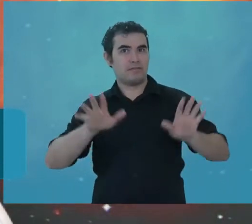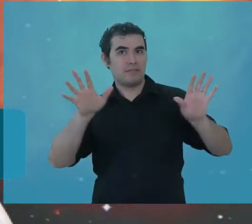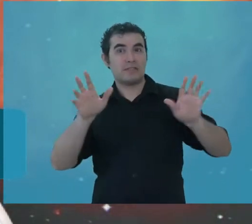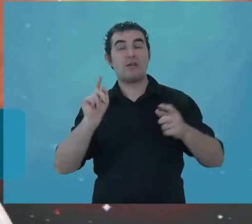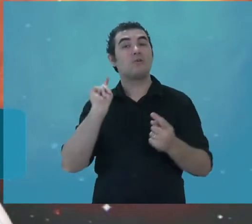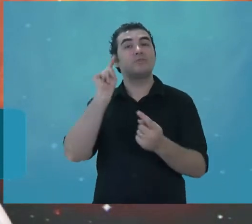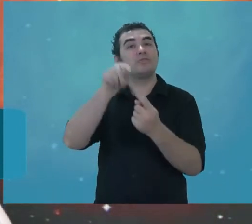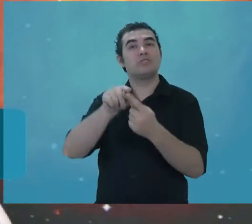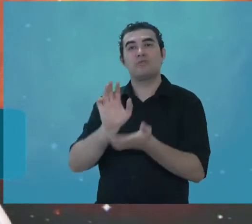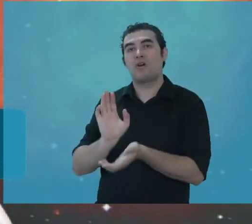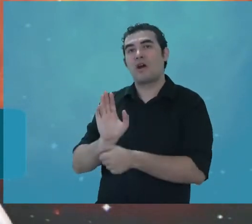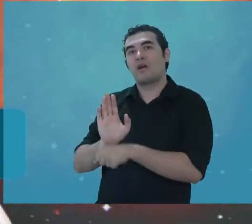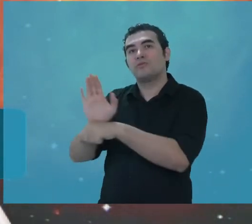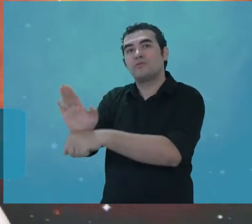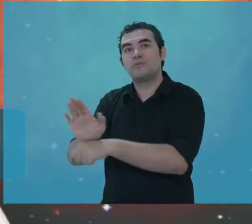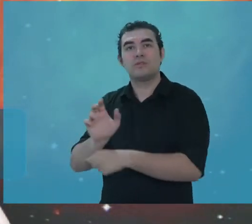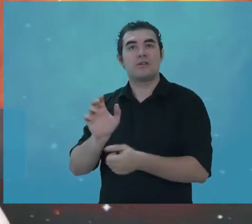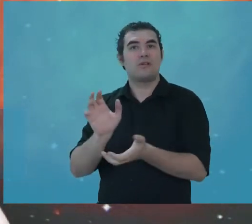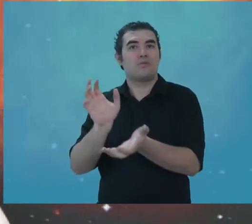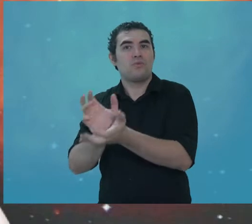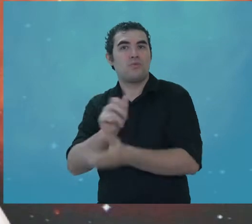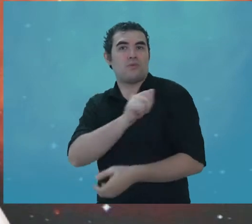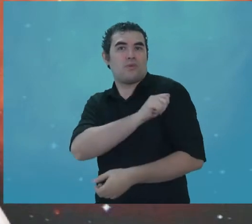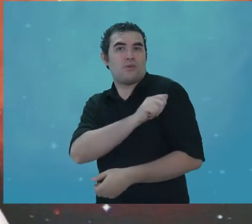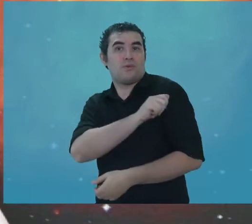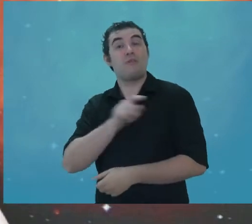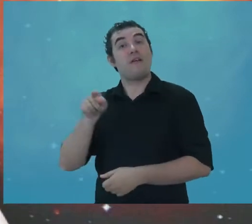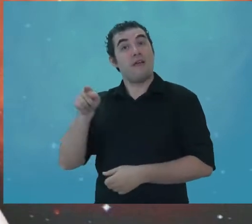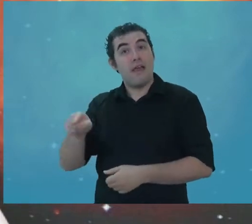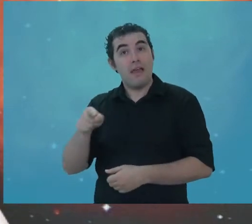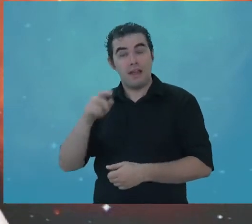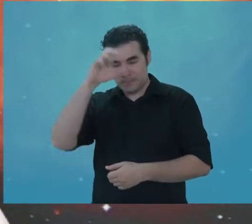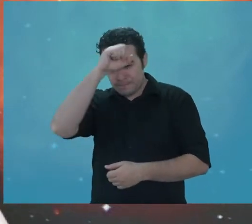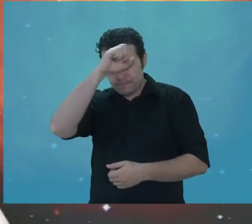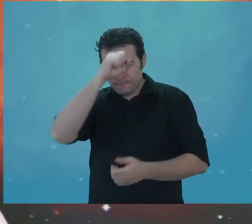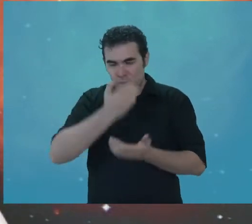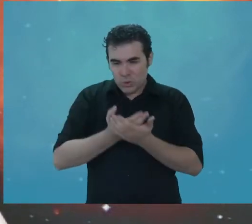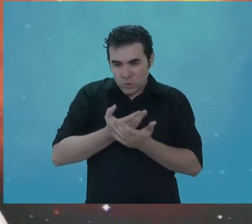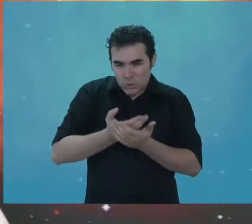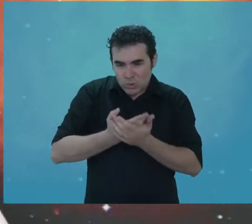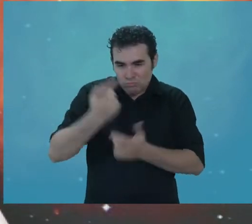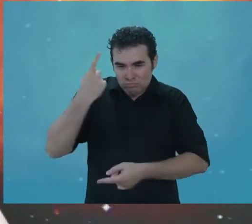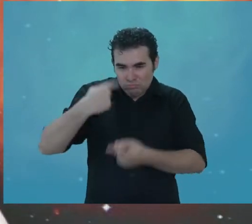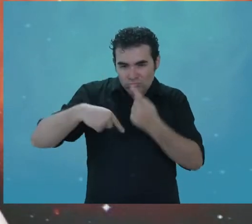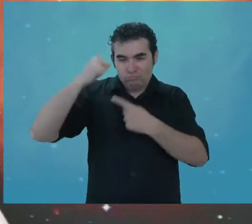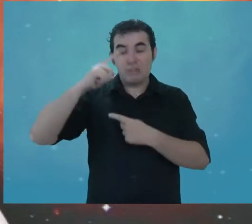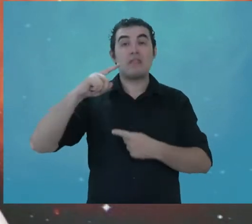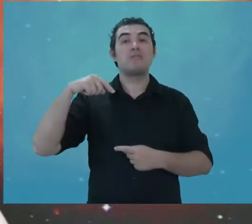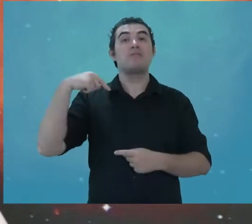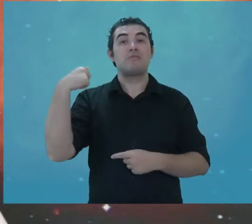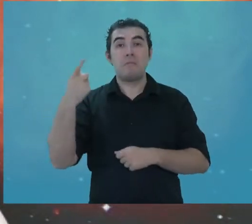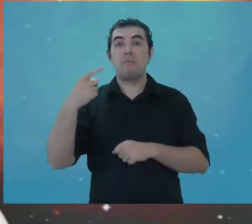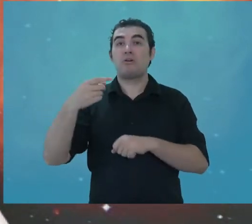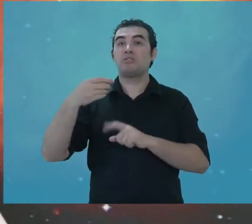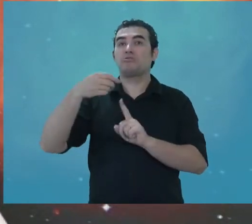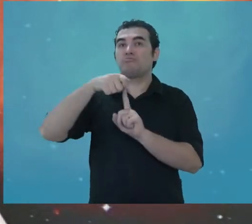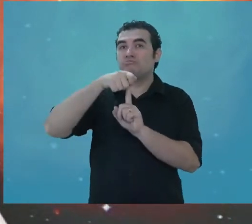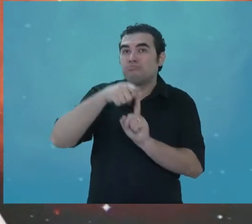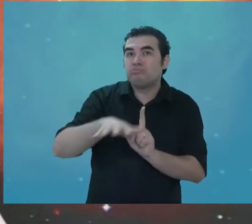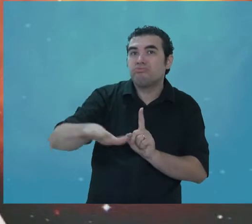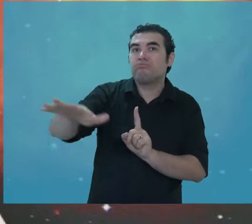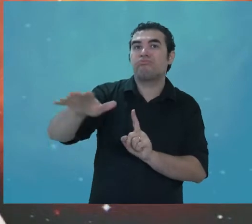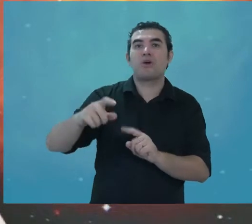nós ajudando esses alunos, eles inspiram outros alunos a gostarem mais de ciência, a procurar os mesmos caminhos, a procurarem